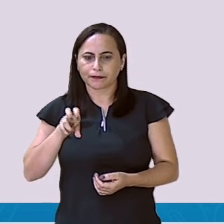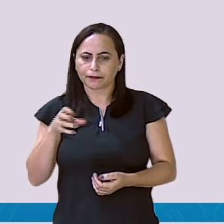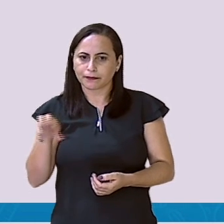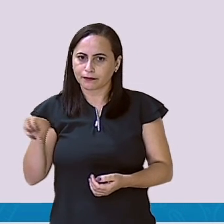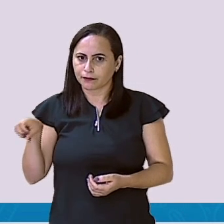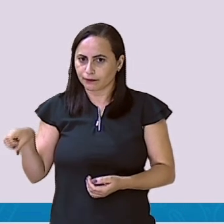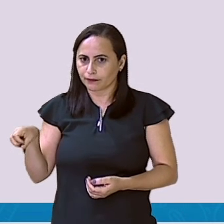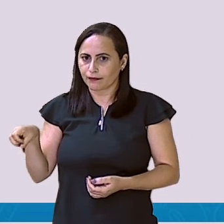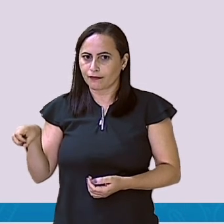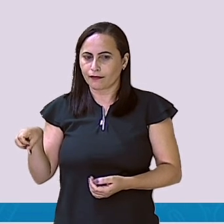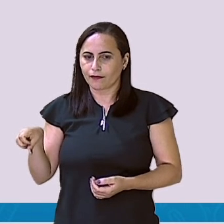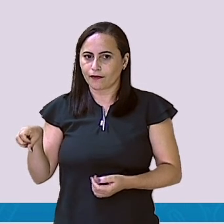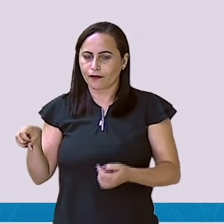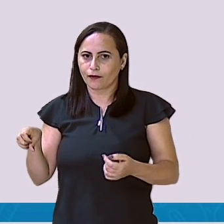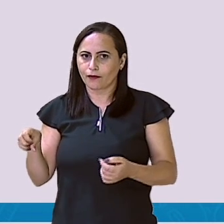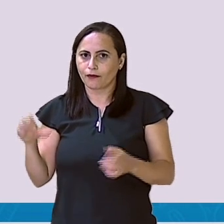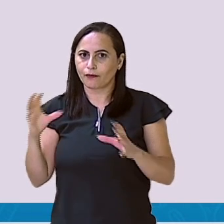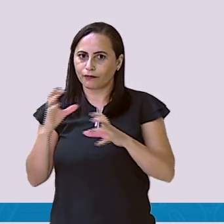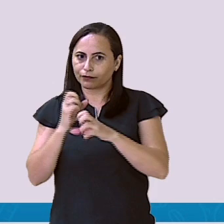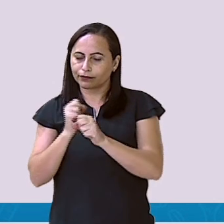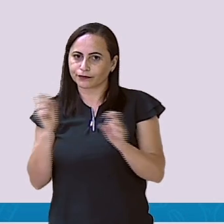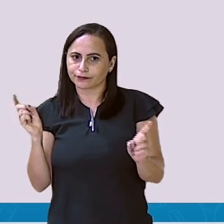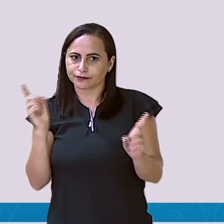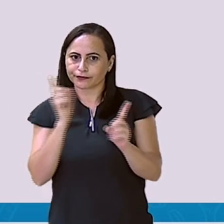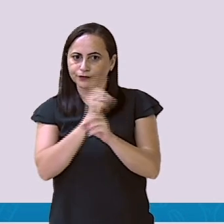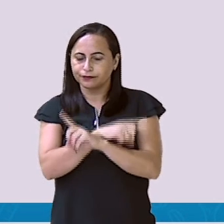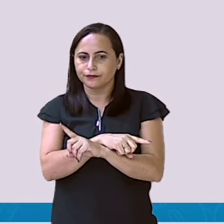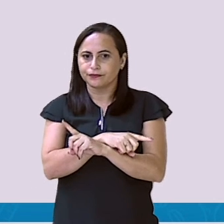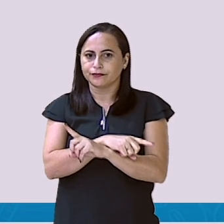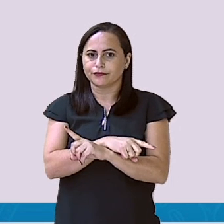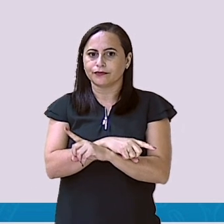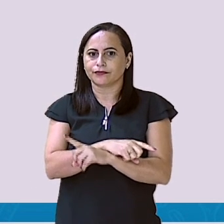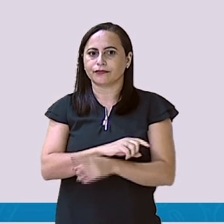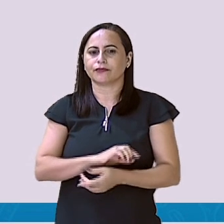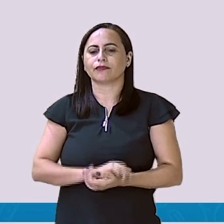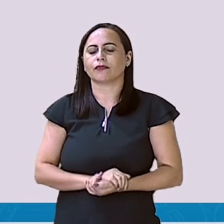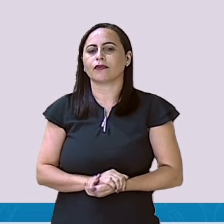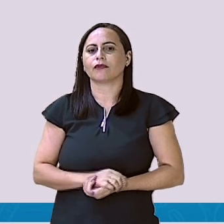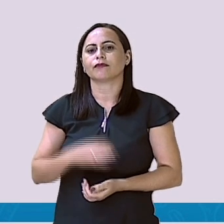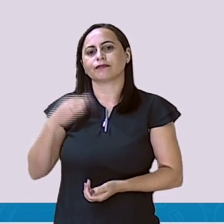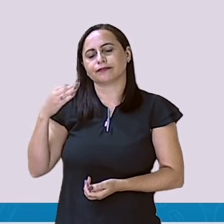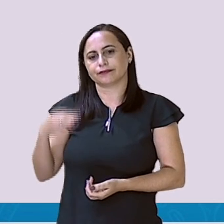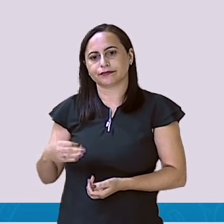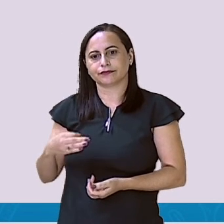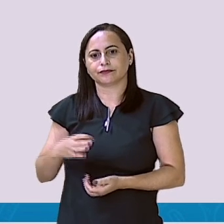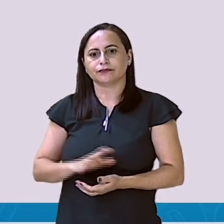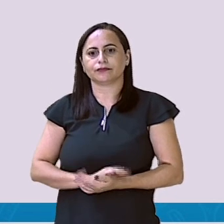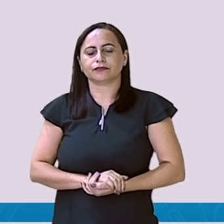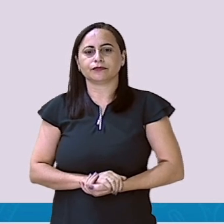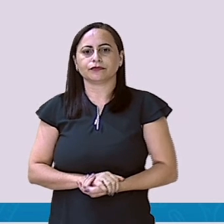Minha operação inversa. Minha conta deu certo.